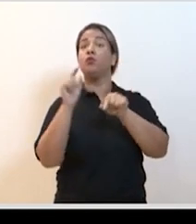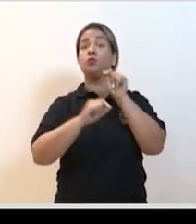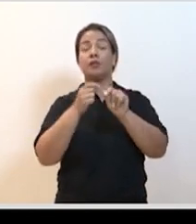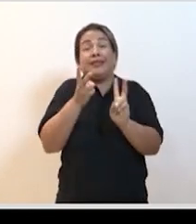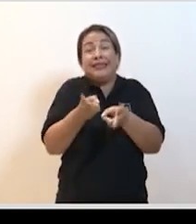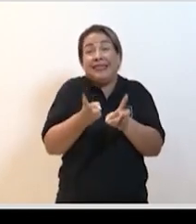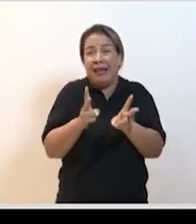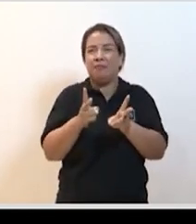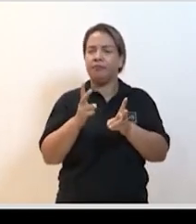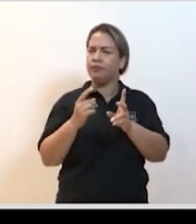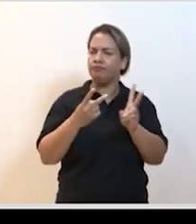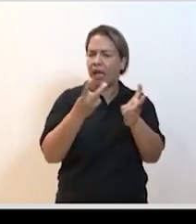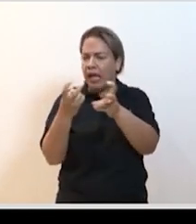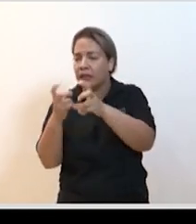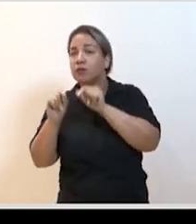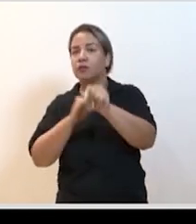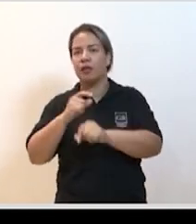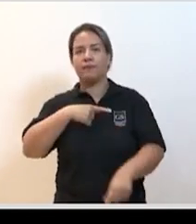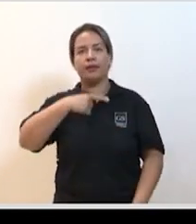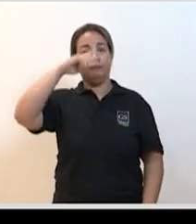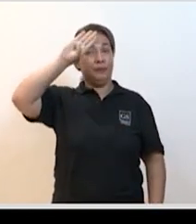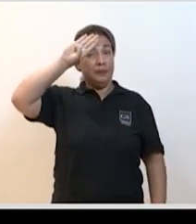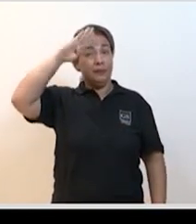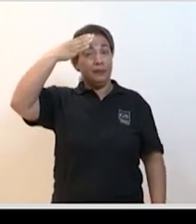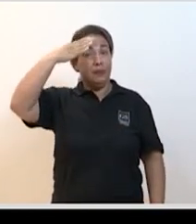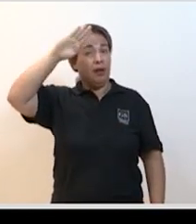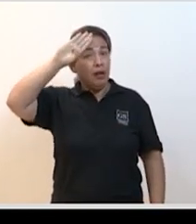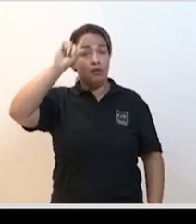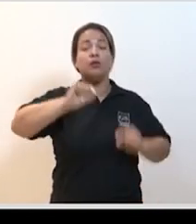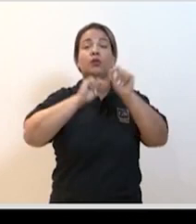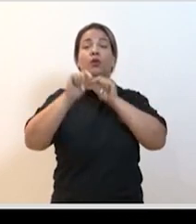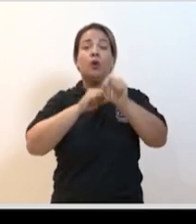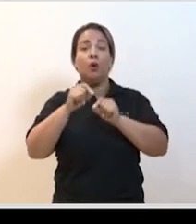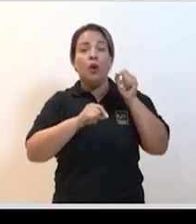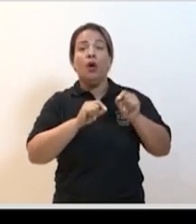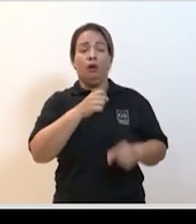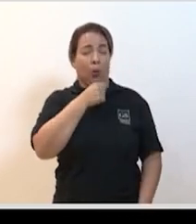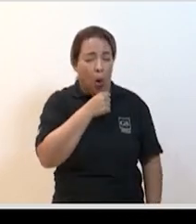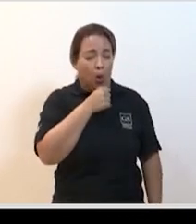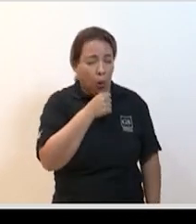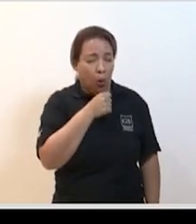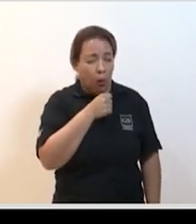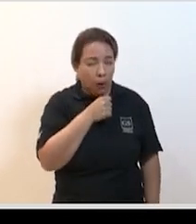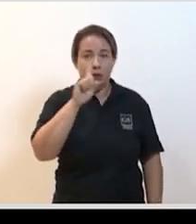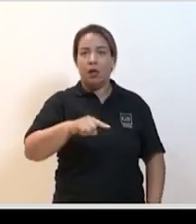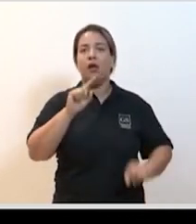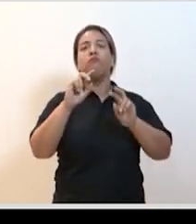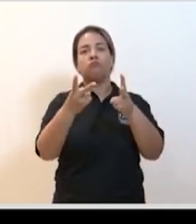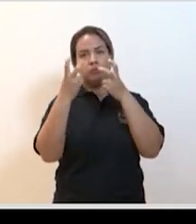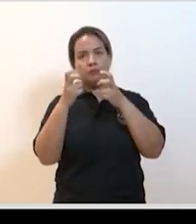febre e tosse. Mais recentemente, a gente tem reconhecido um percentual grande de pacientes com sintomas gastrointestinais e é importante que se reconheça isso.